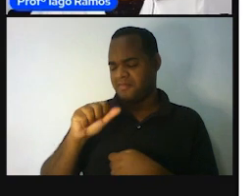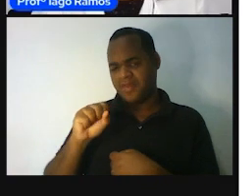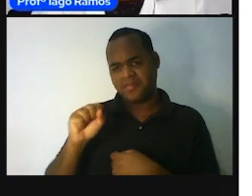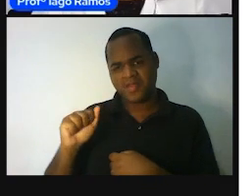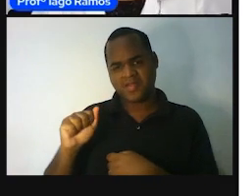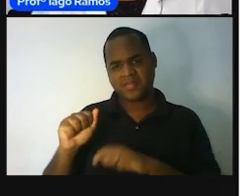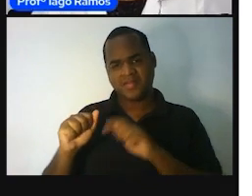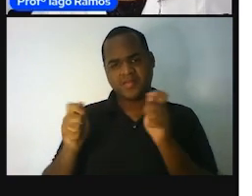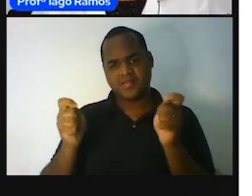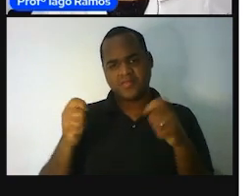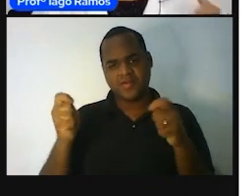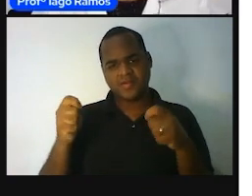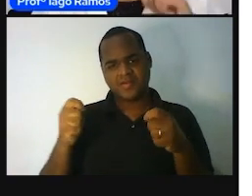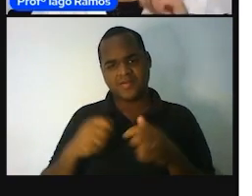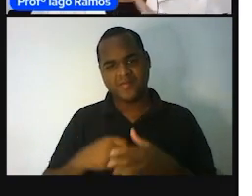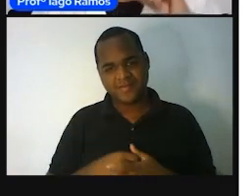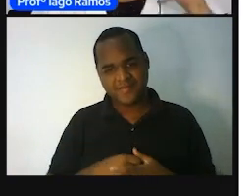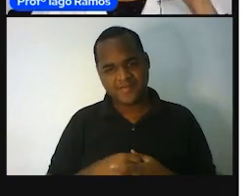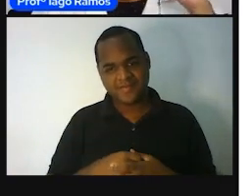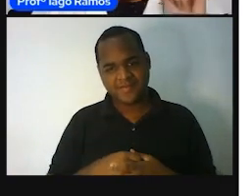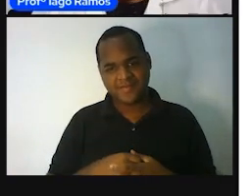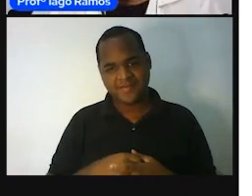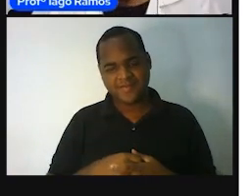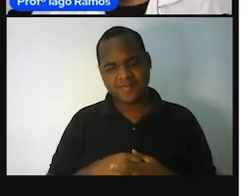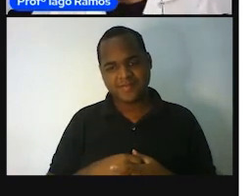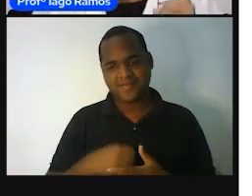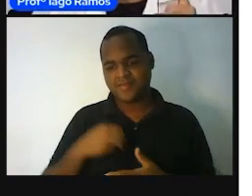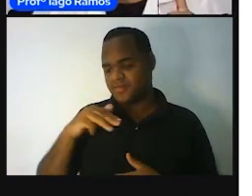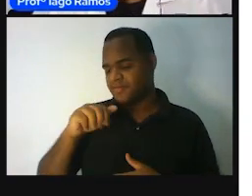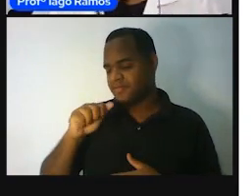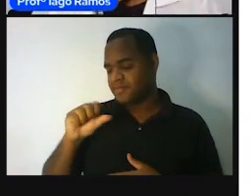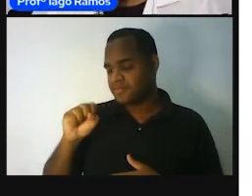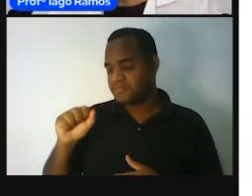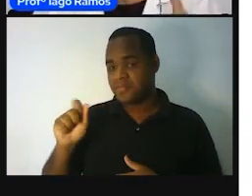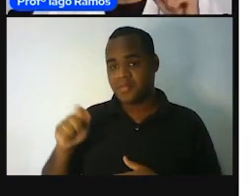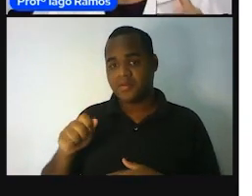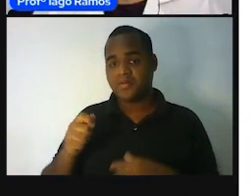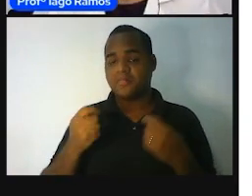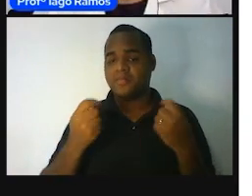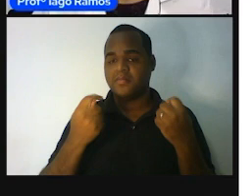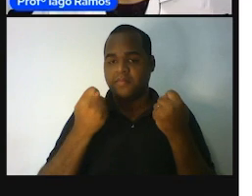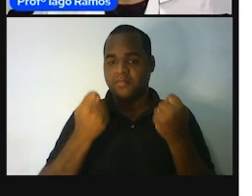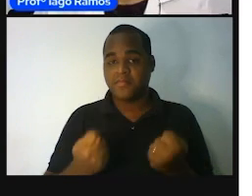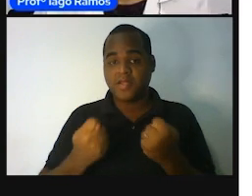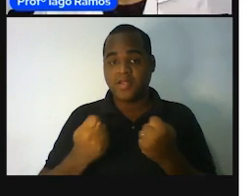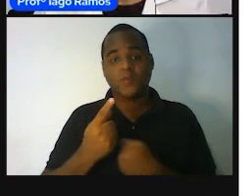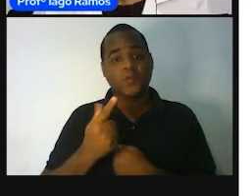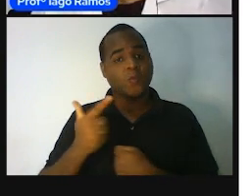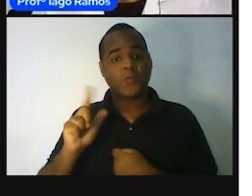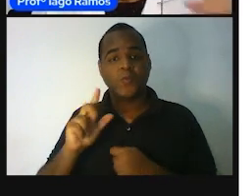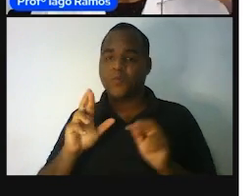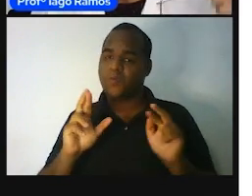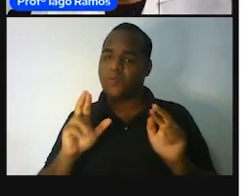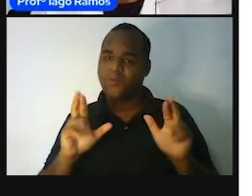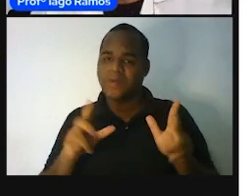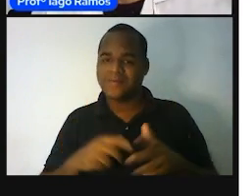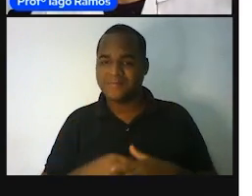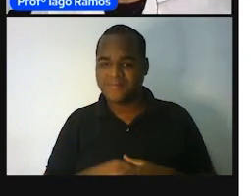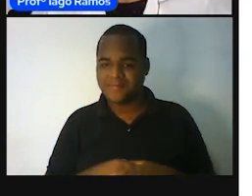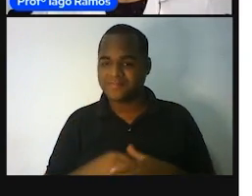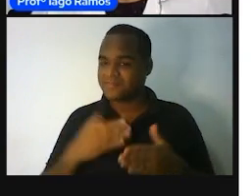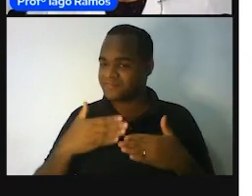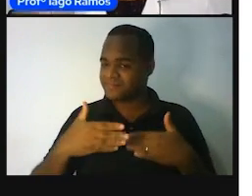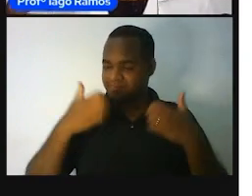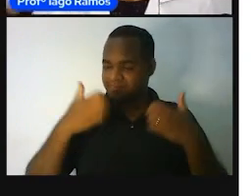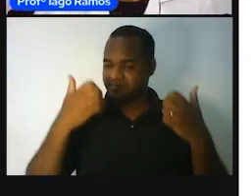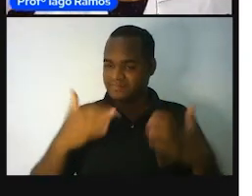Hum, balança, para medir massa. Peso, é, o que hoje já era bom, mas, isso